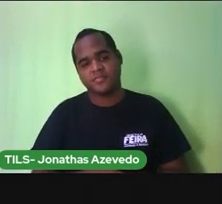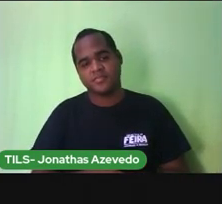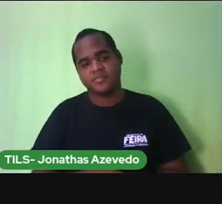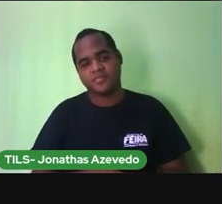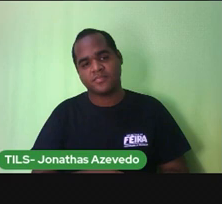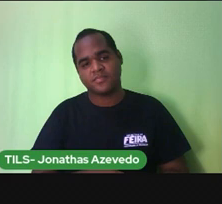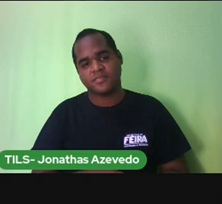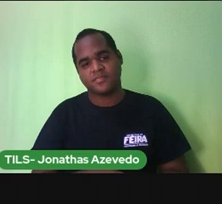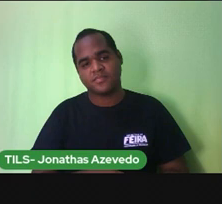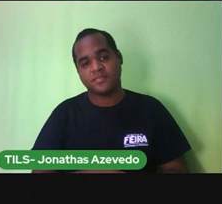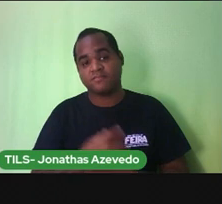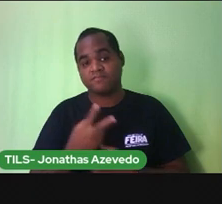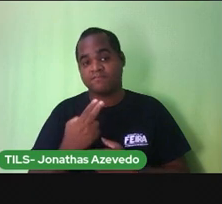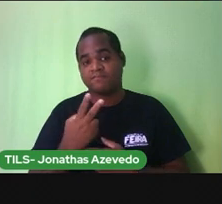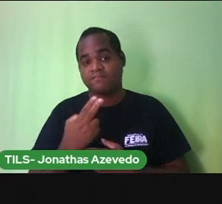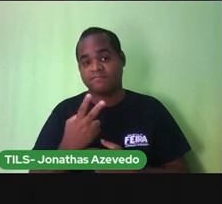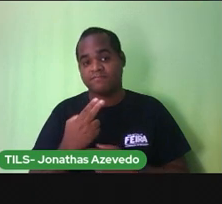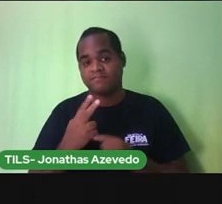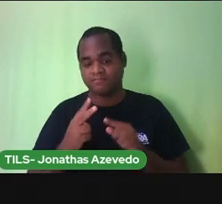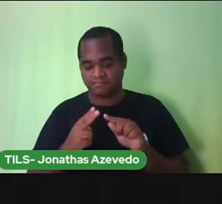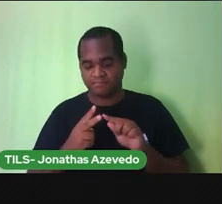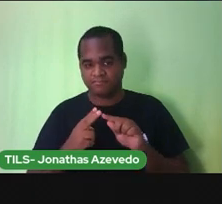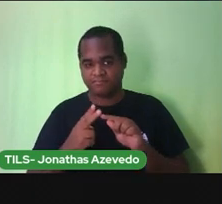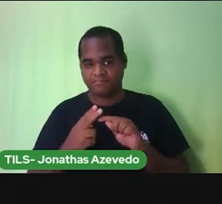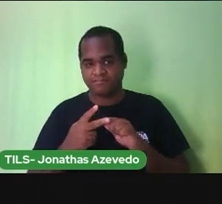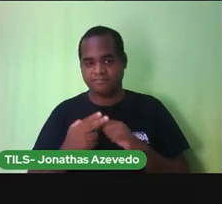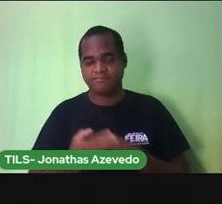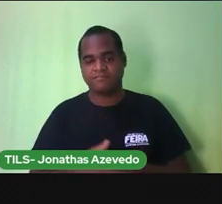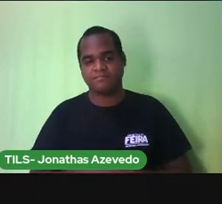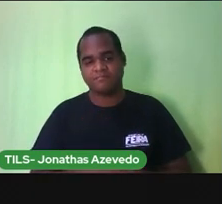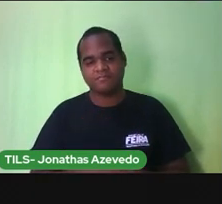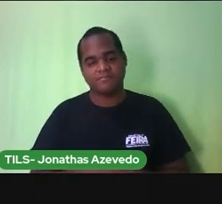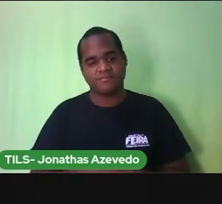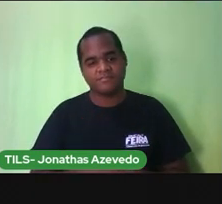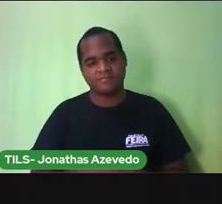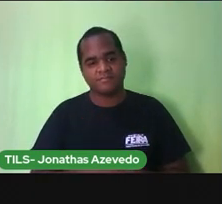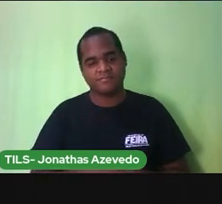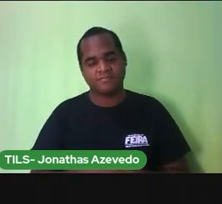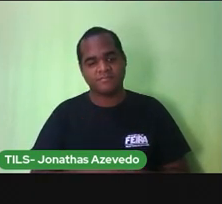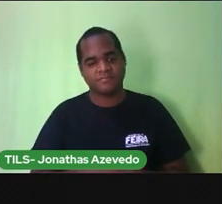Uma tesoura para as unhas.